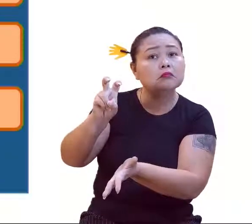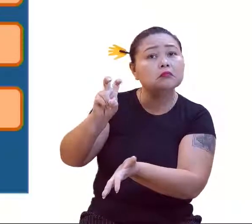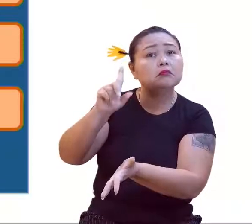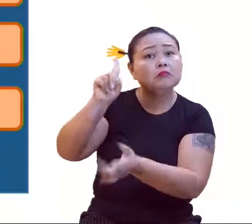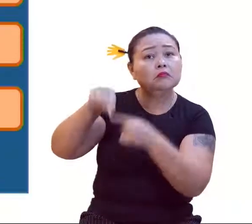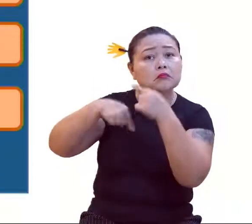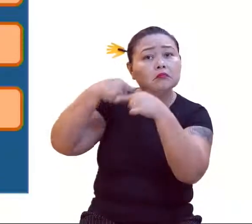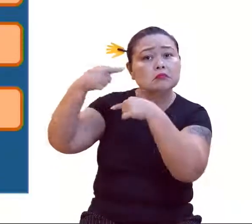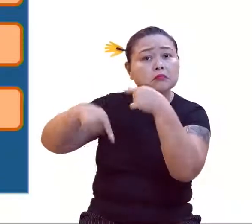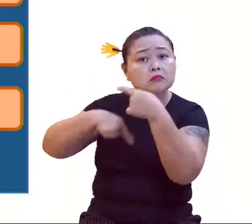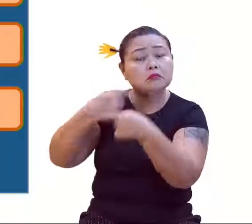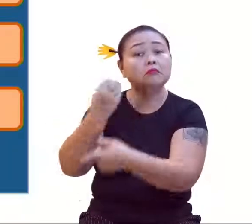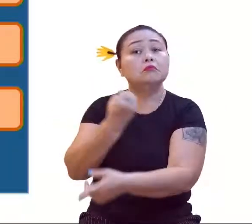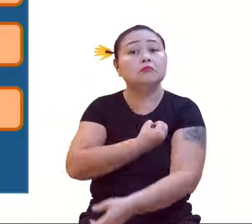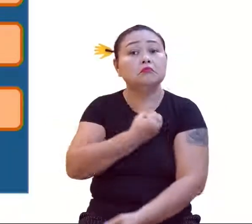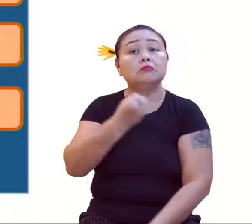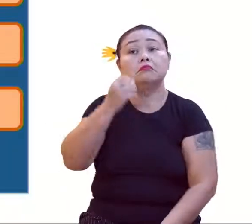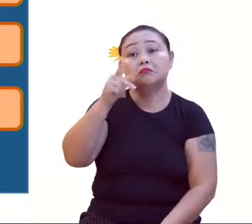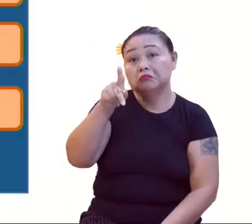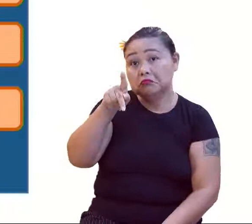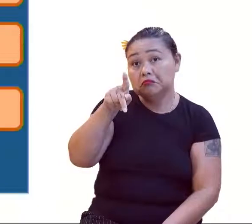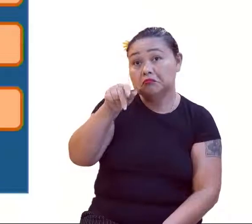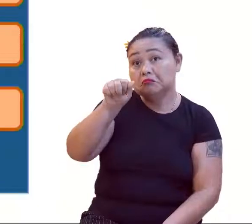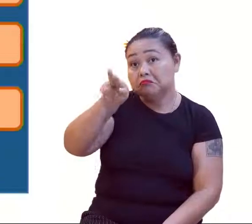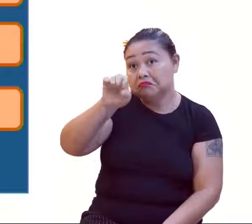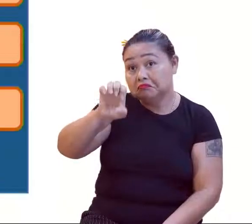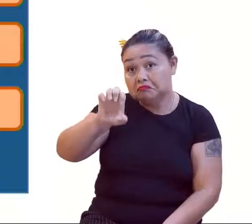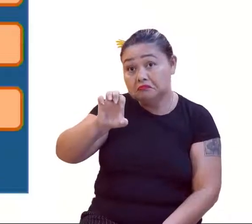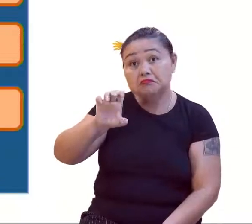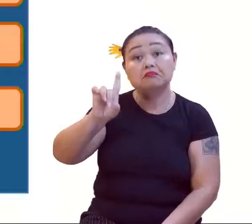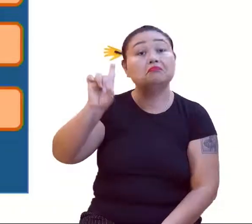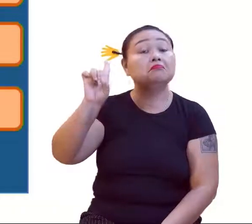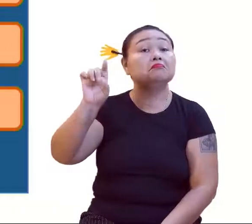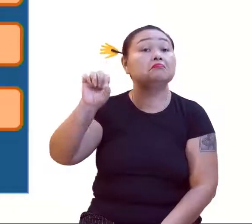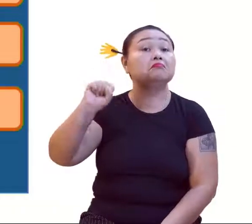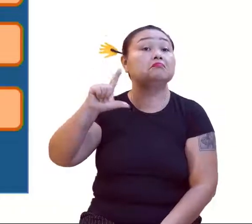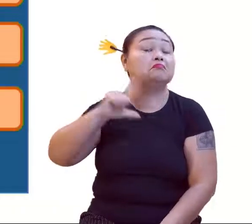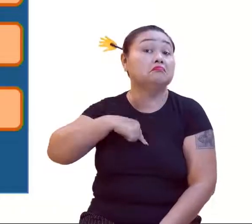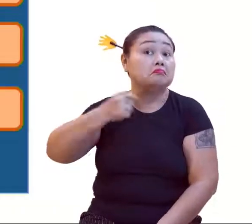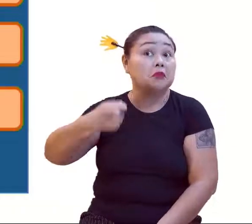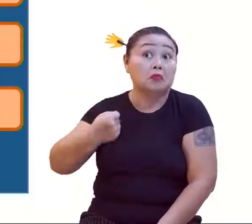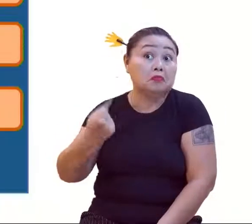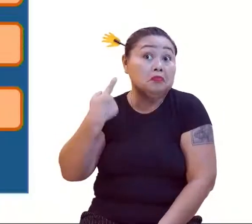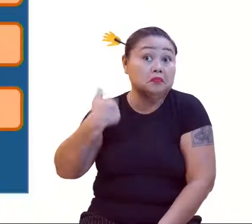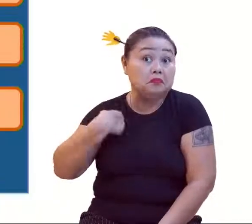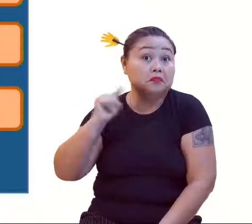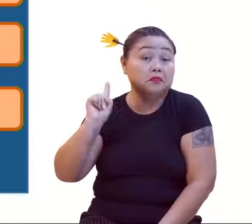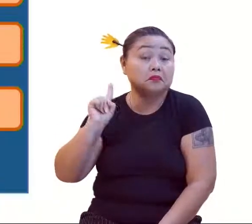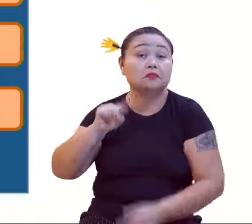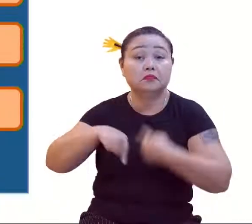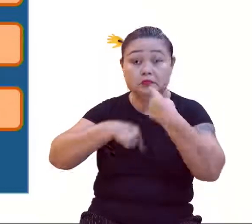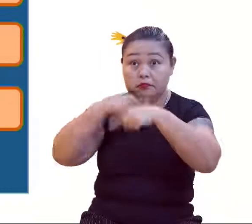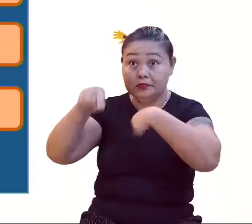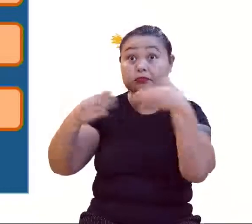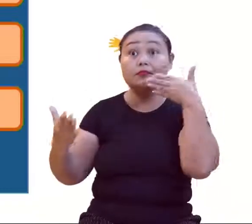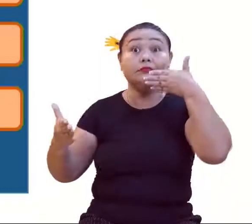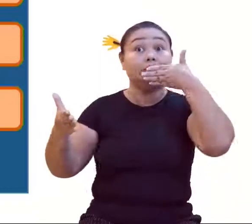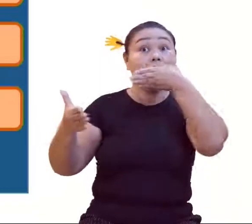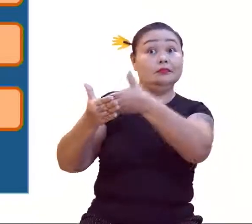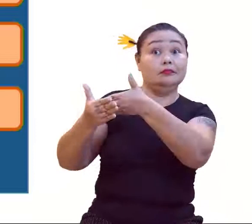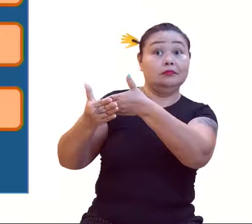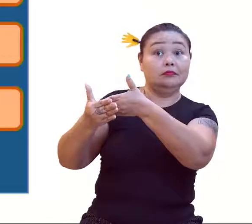sequência de números pares? Ah, não. Essa aí acabou com tudo, né? É absurda. É absurda. É uma sequência finita?